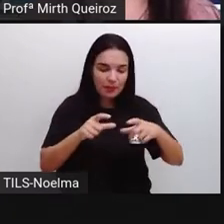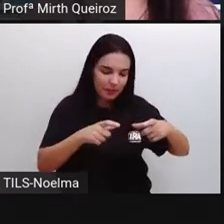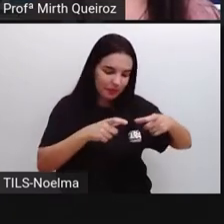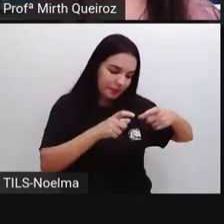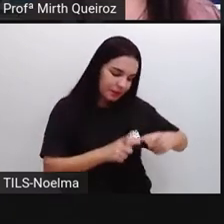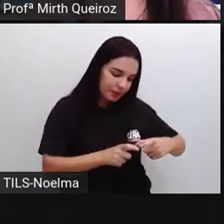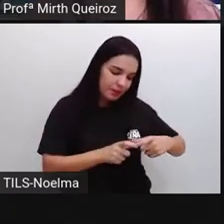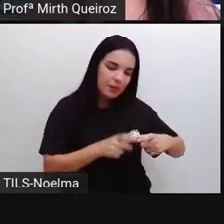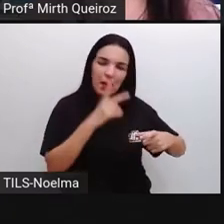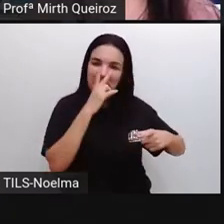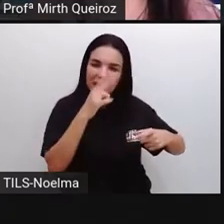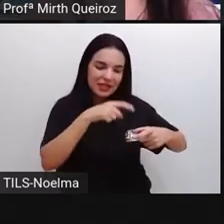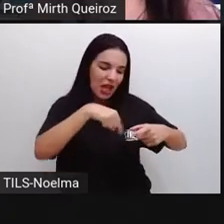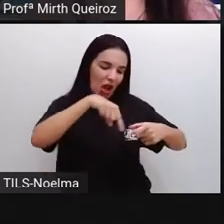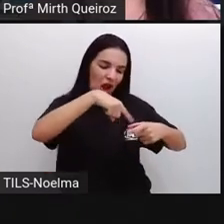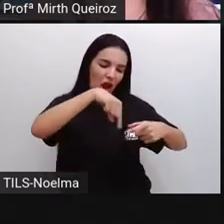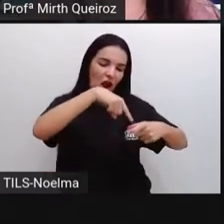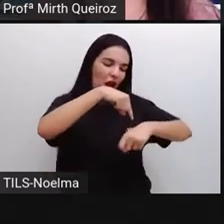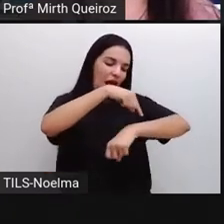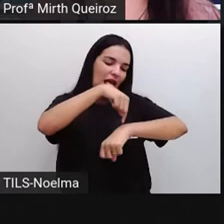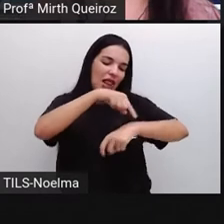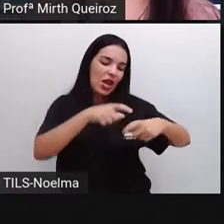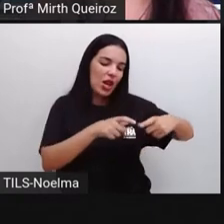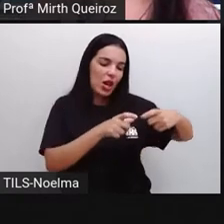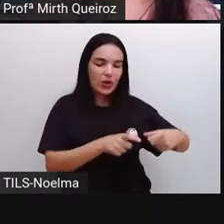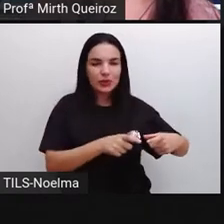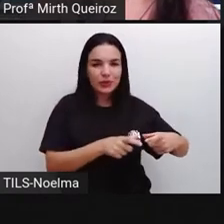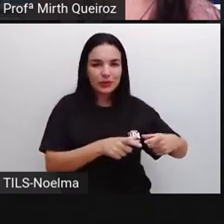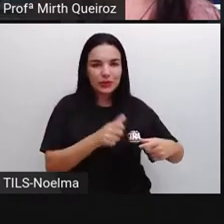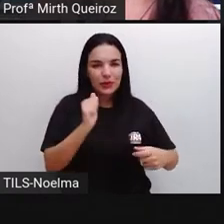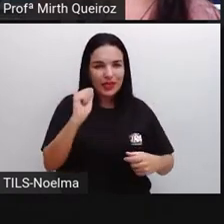Aí se usa o hidrômetro, certo?